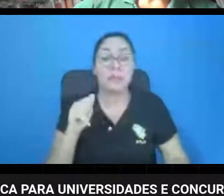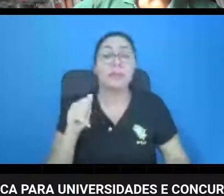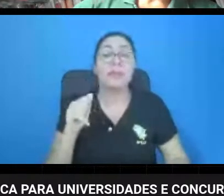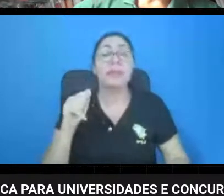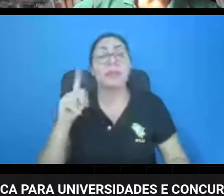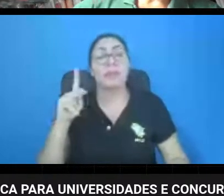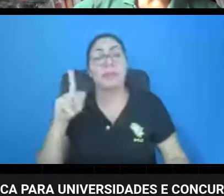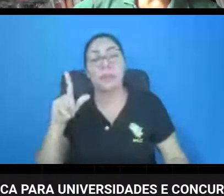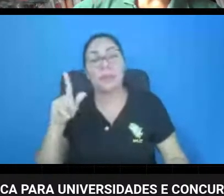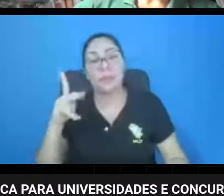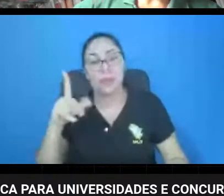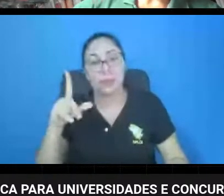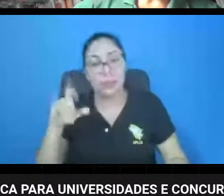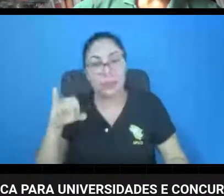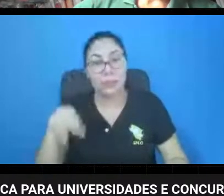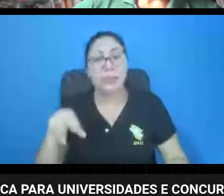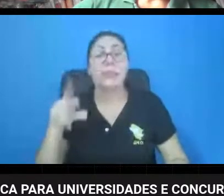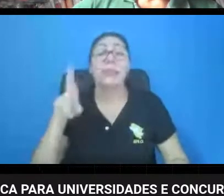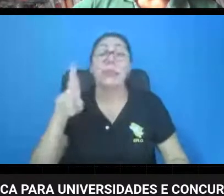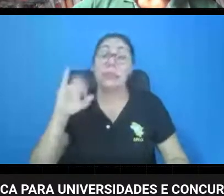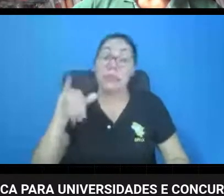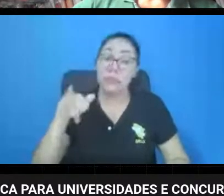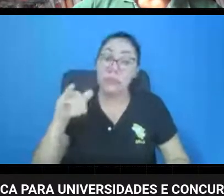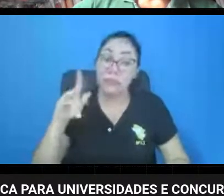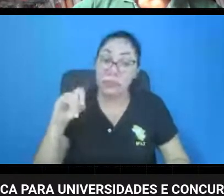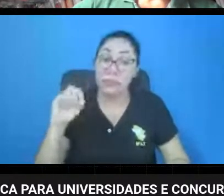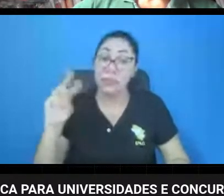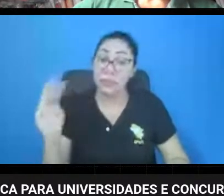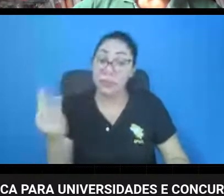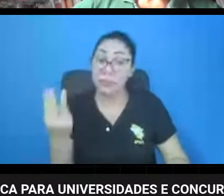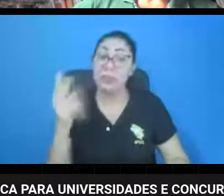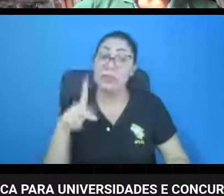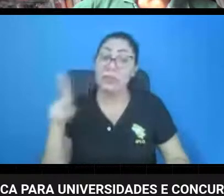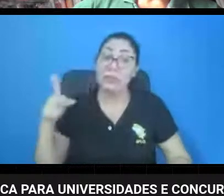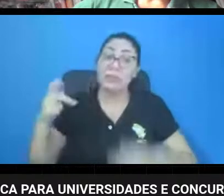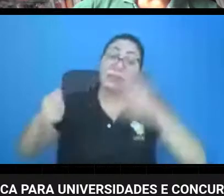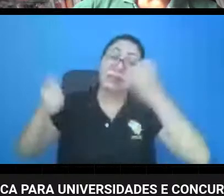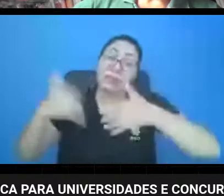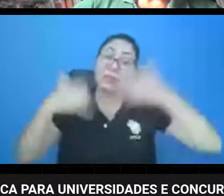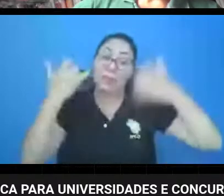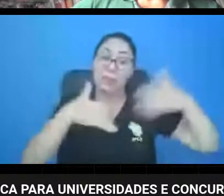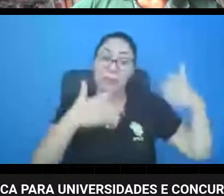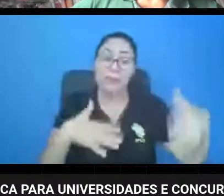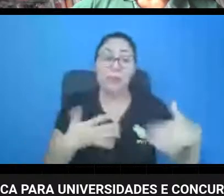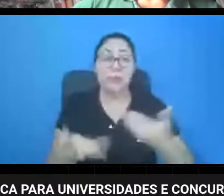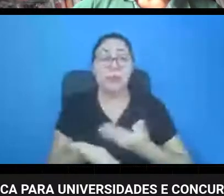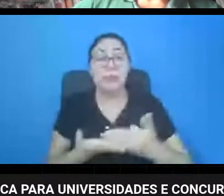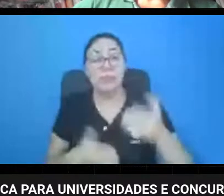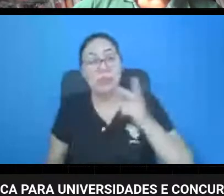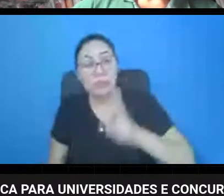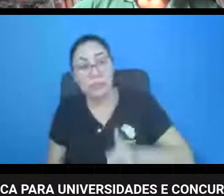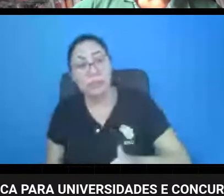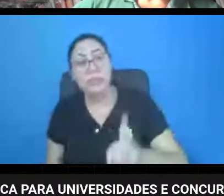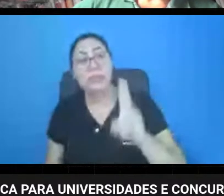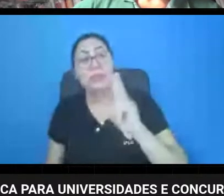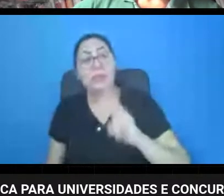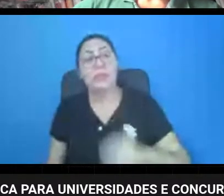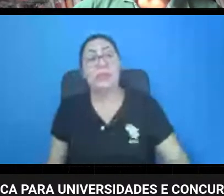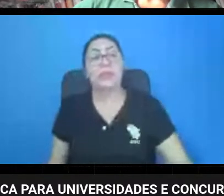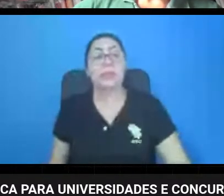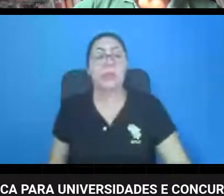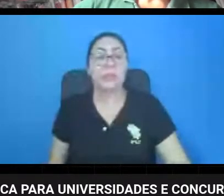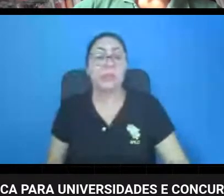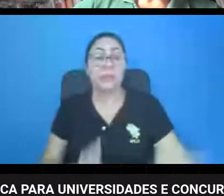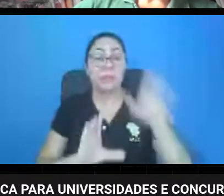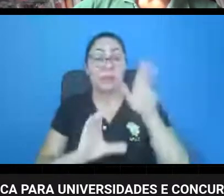agradecer a participação de todos, e vamos dar prosseguimento ao evento. A próxima live vai ser